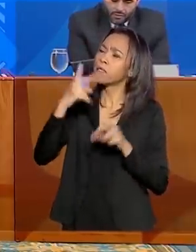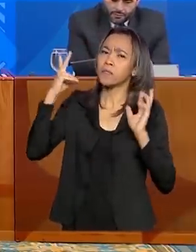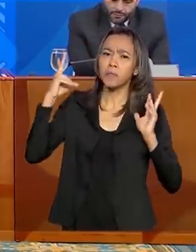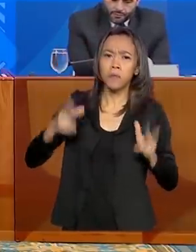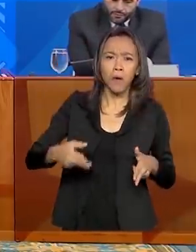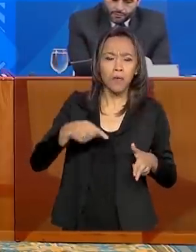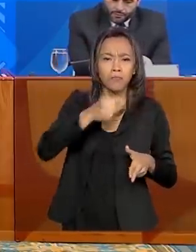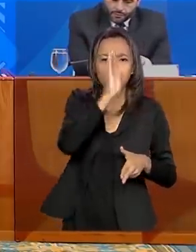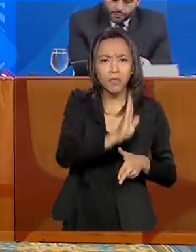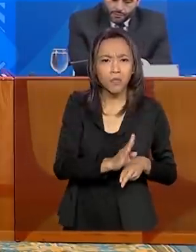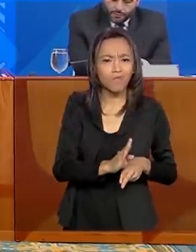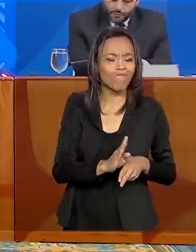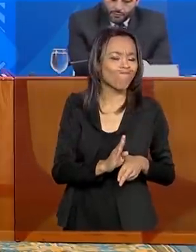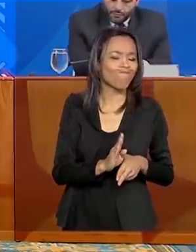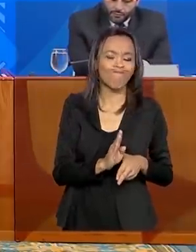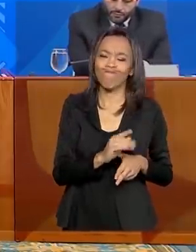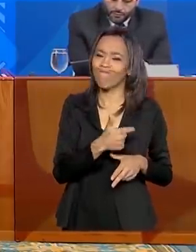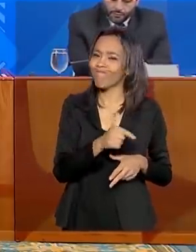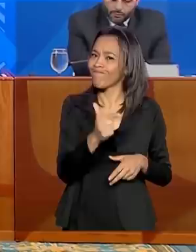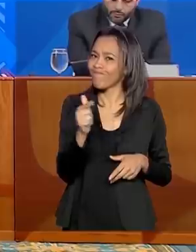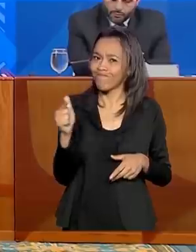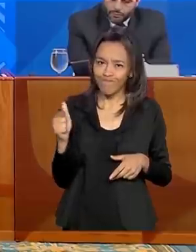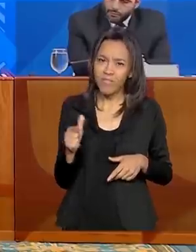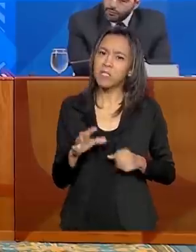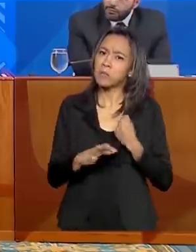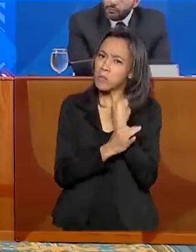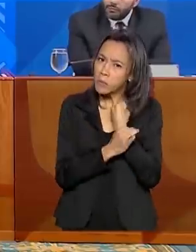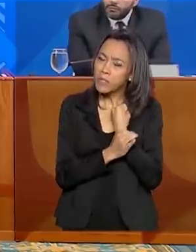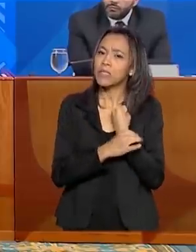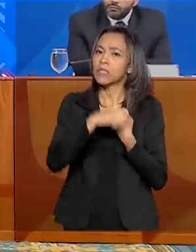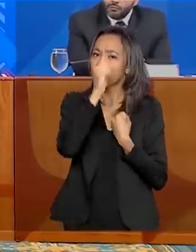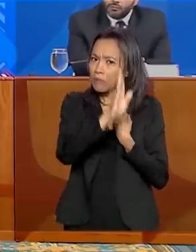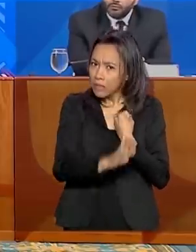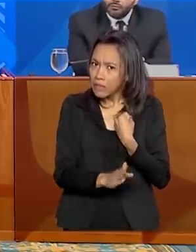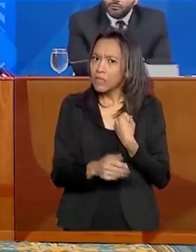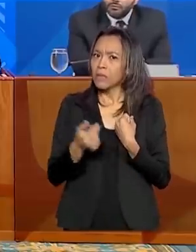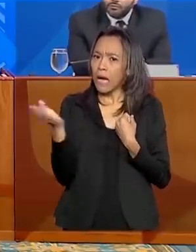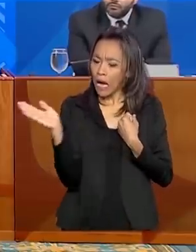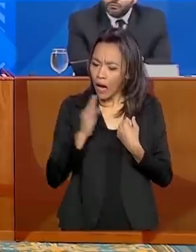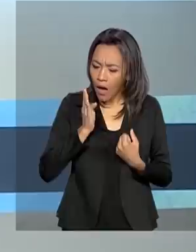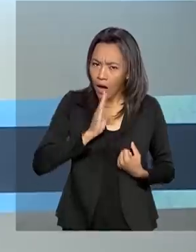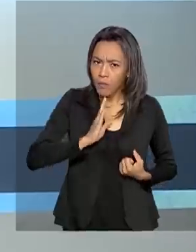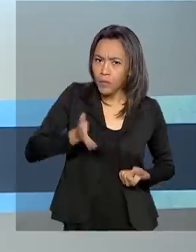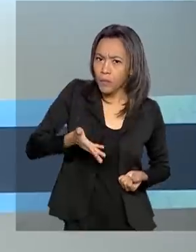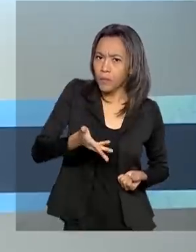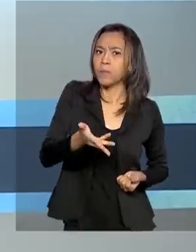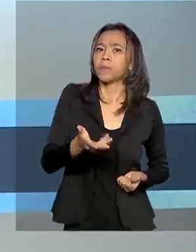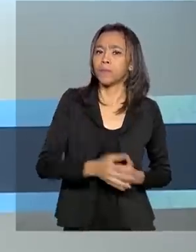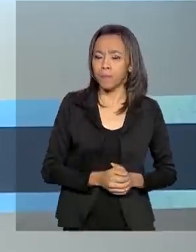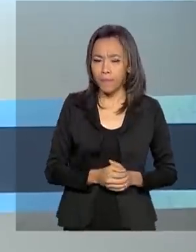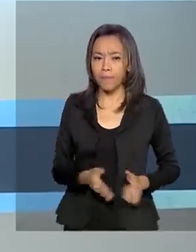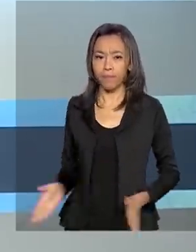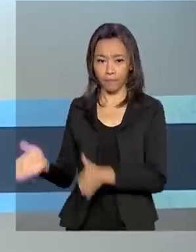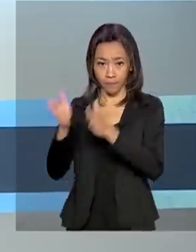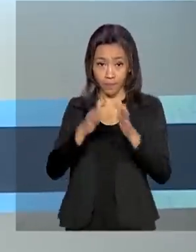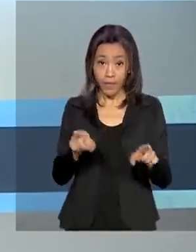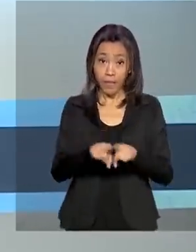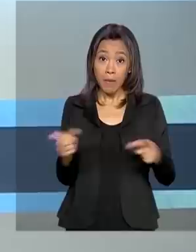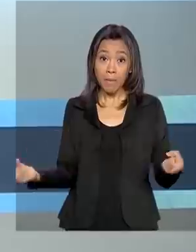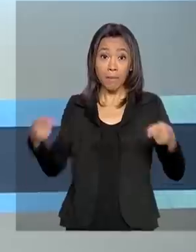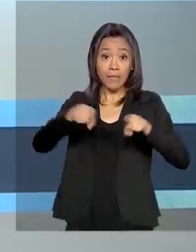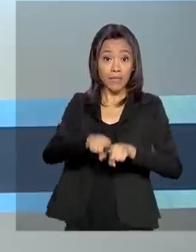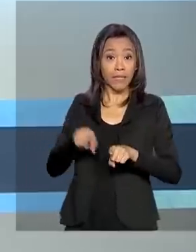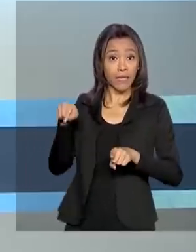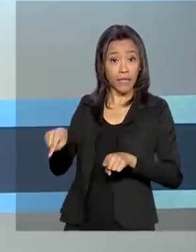deste tamanho, com tanta segurança, com tanta rapidez. E em parceria com o